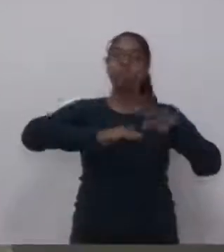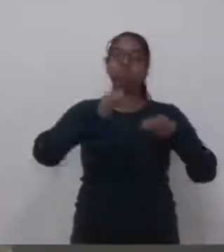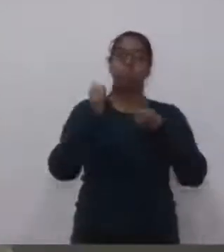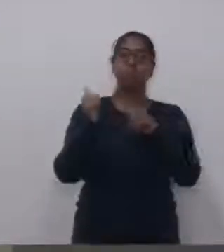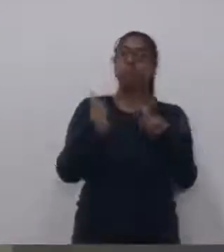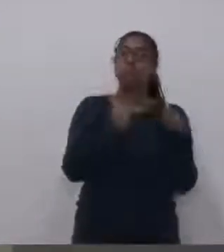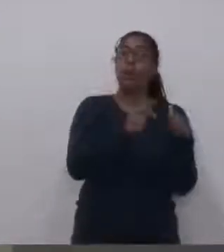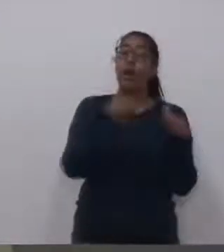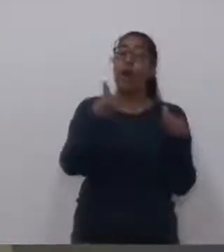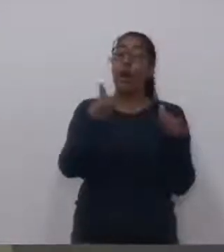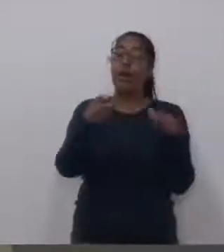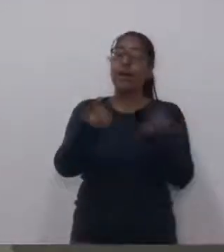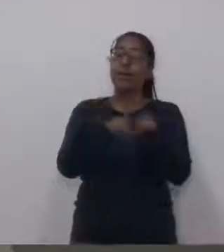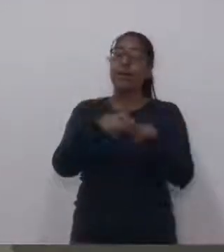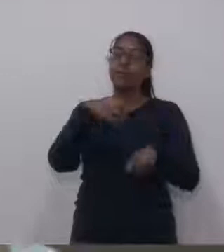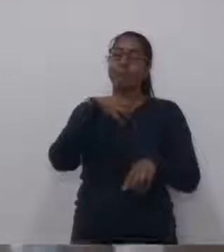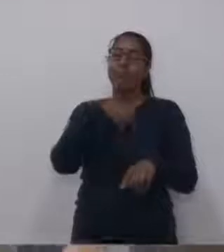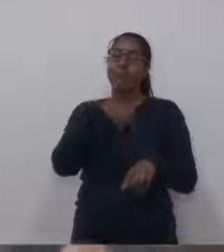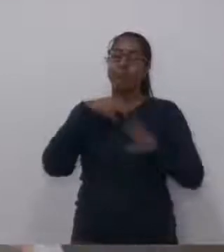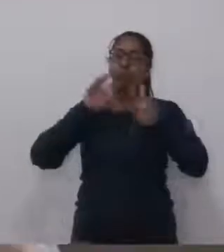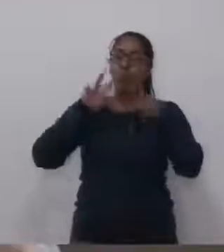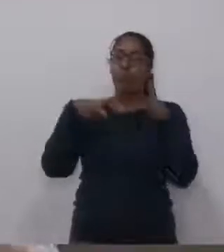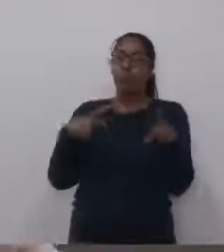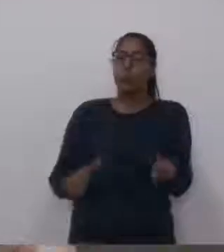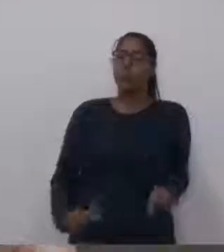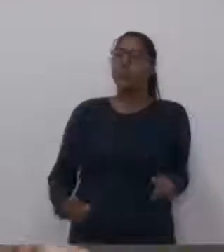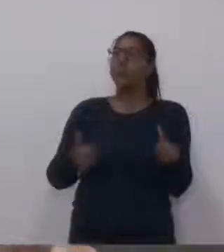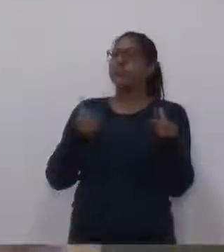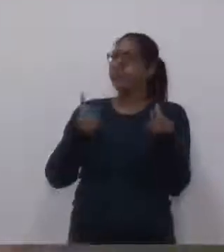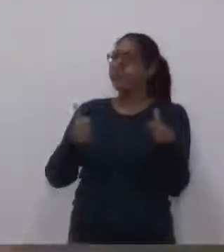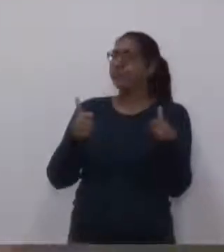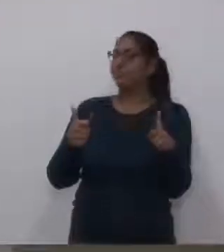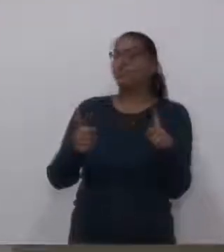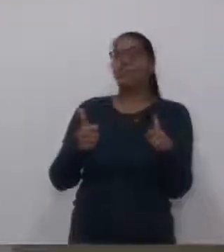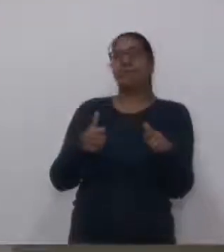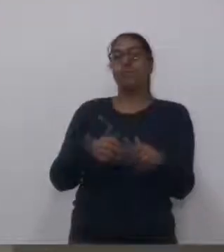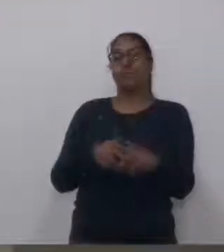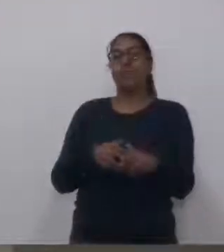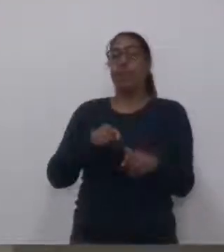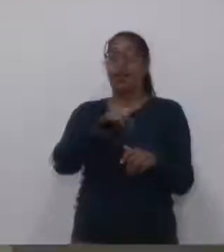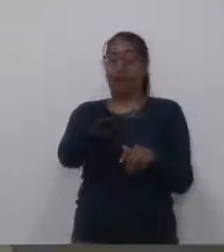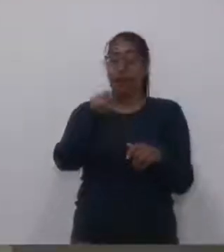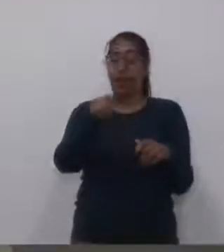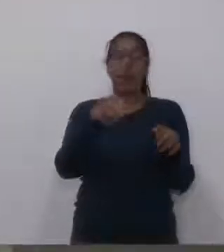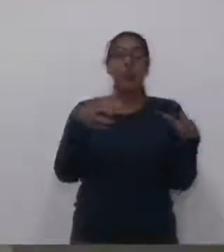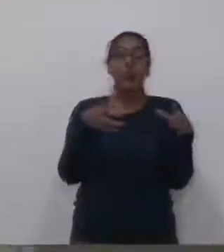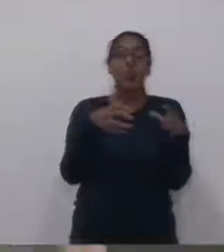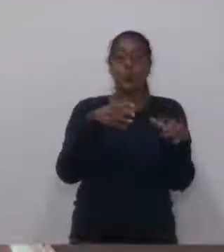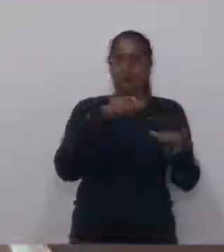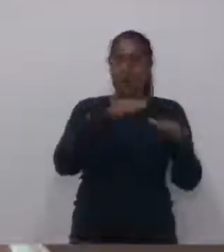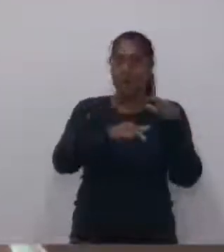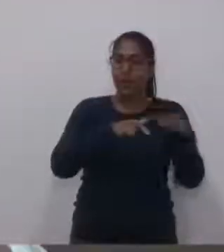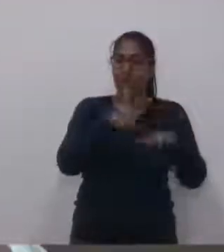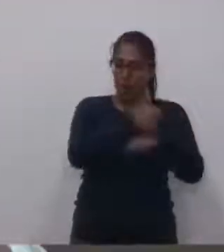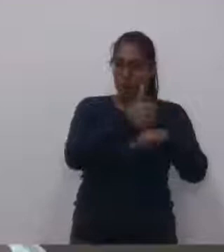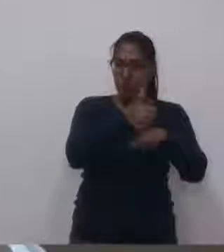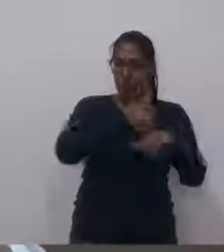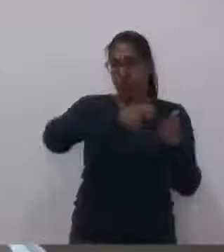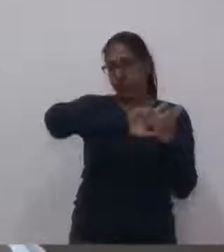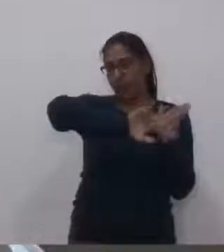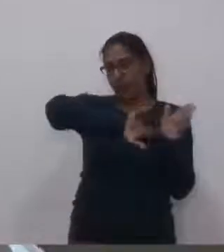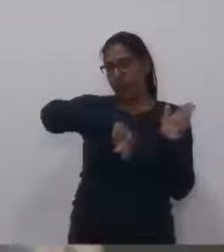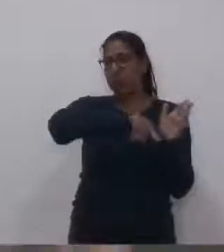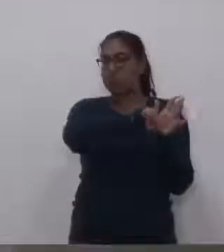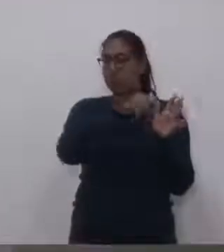continuará dando sequência, junto com a ótima equipe de trabalho que vocês têm lá, né, o trabalho feito pela Cris, não só no